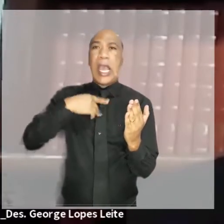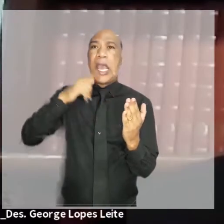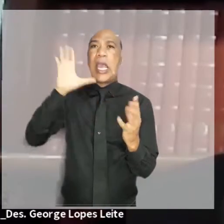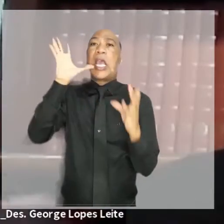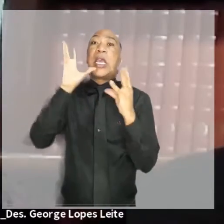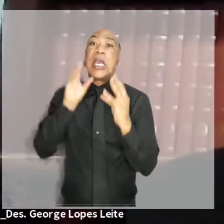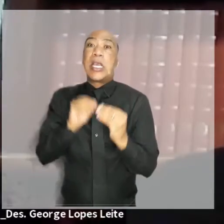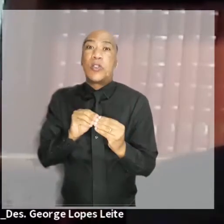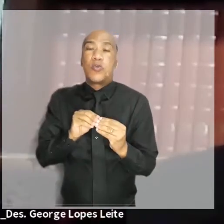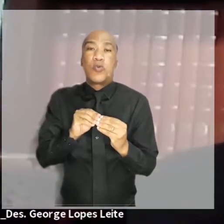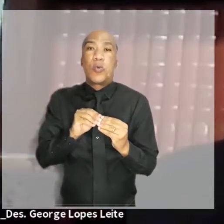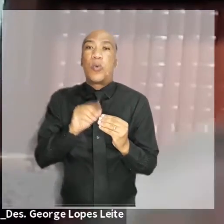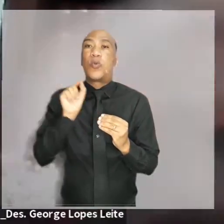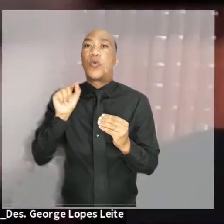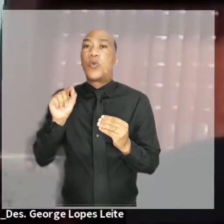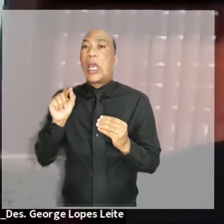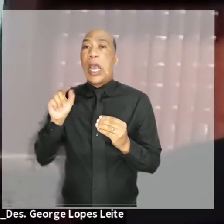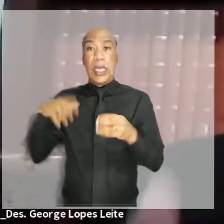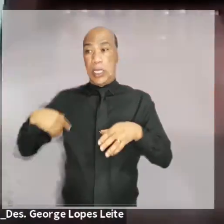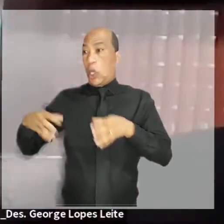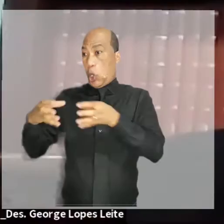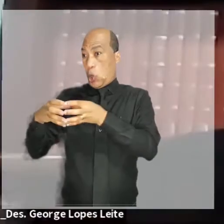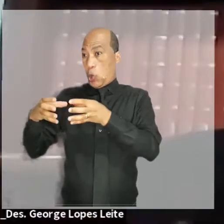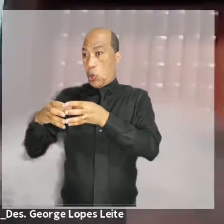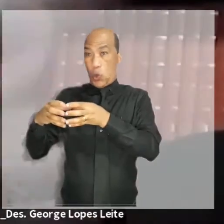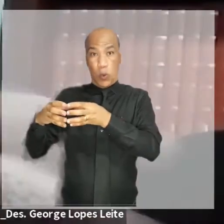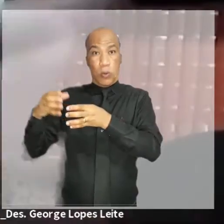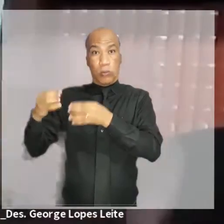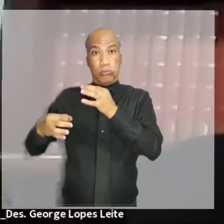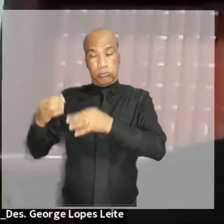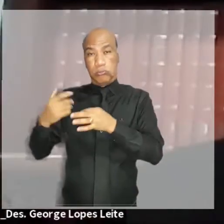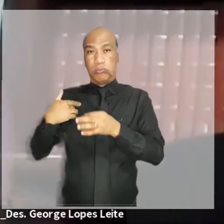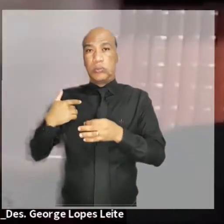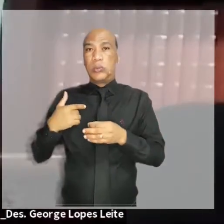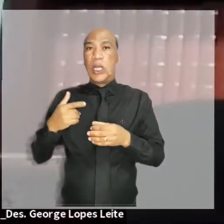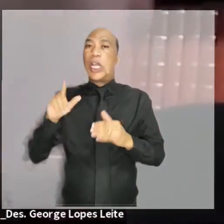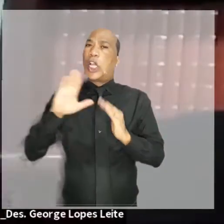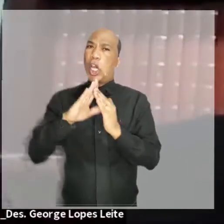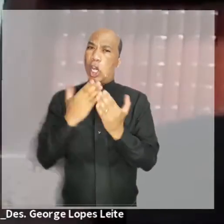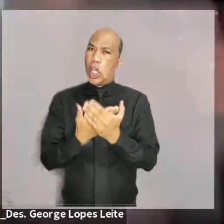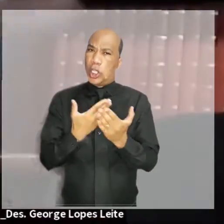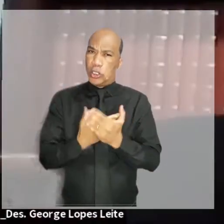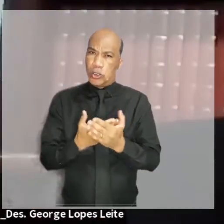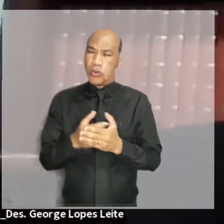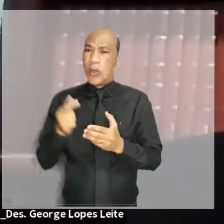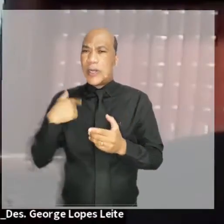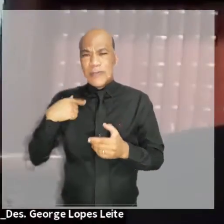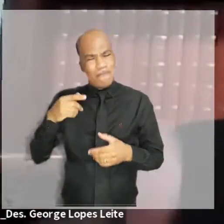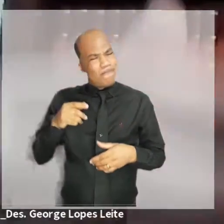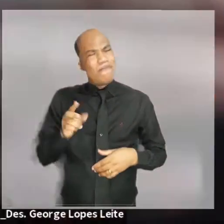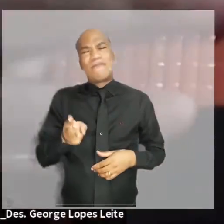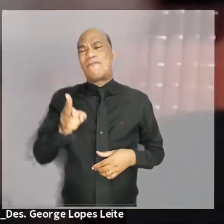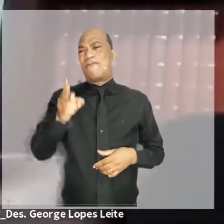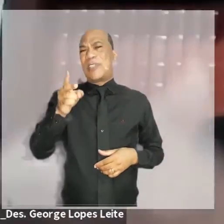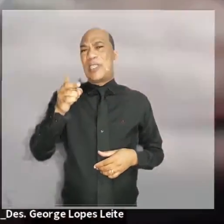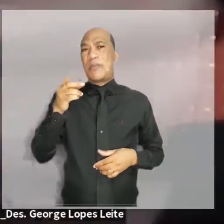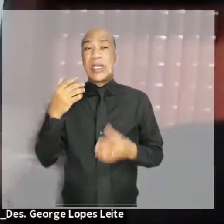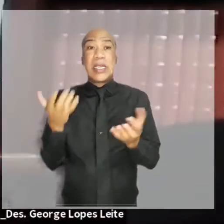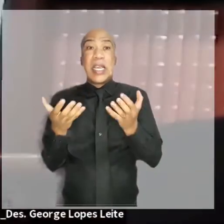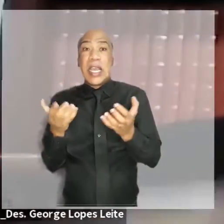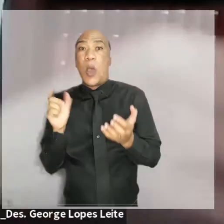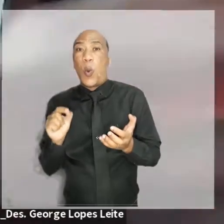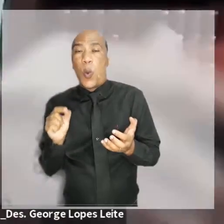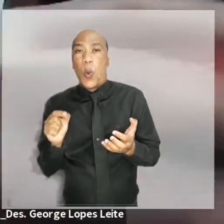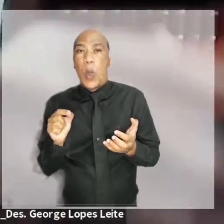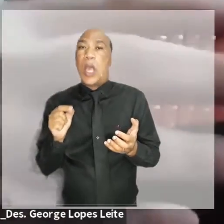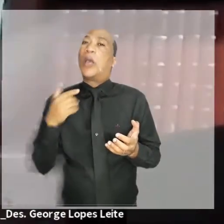Este documento que acabei de ler é uma síntese das ideias que foram elaboradas pela nossa equipe, nossa assessoria, porque nossa